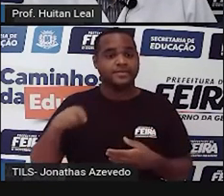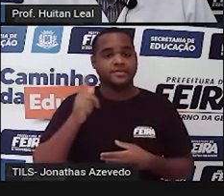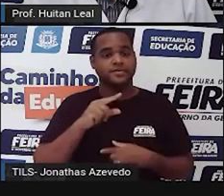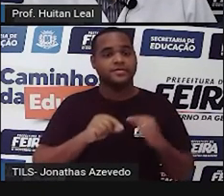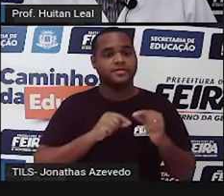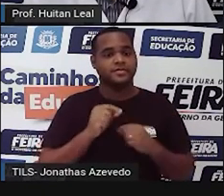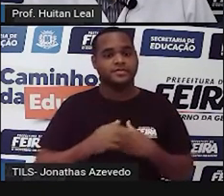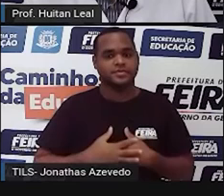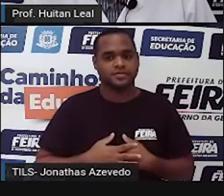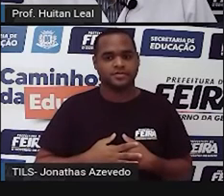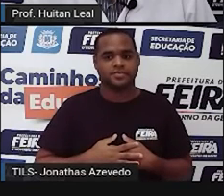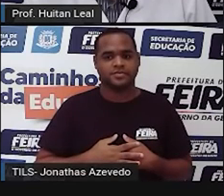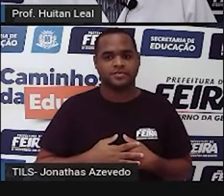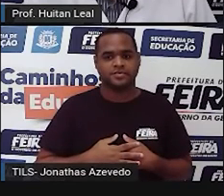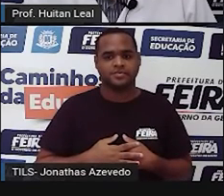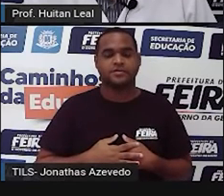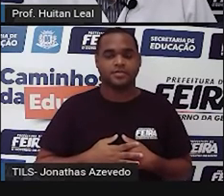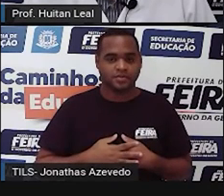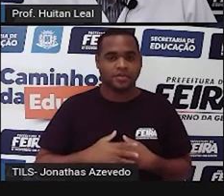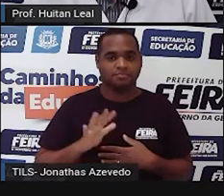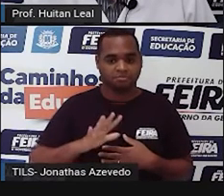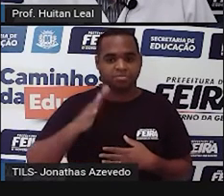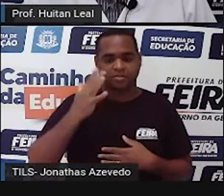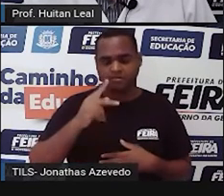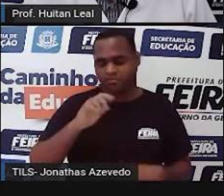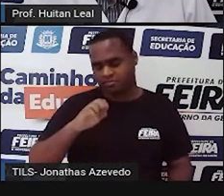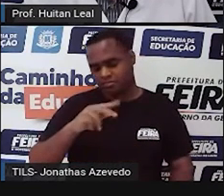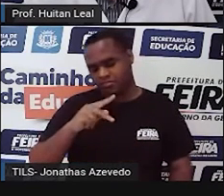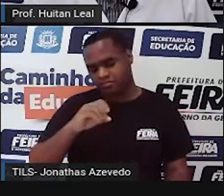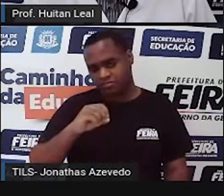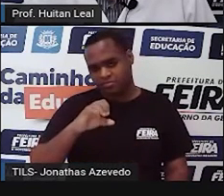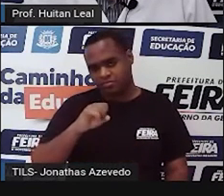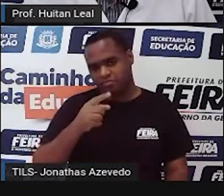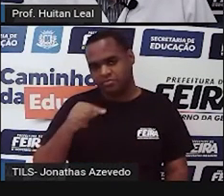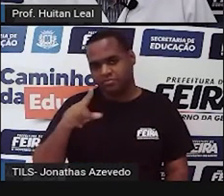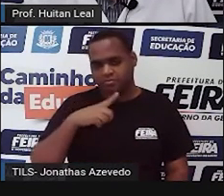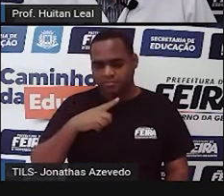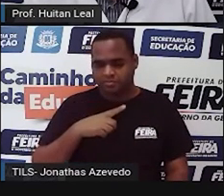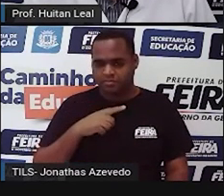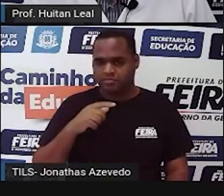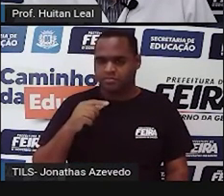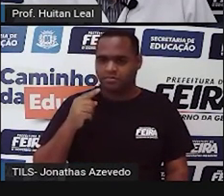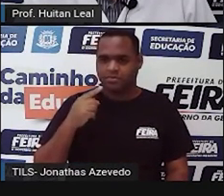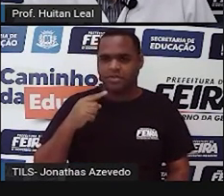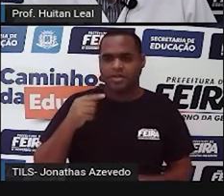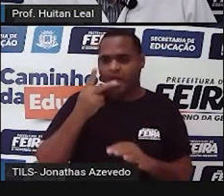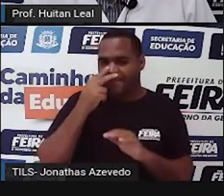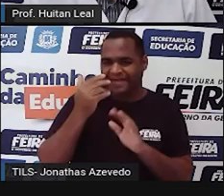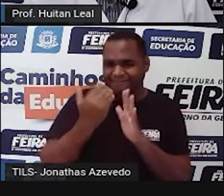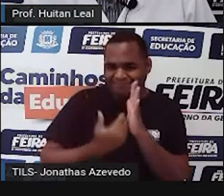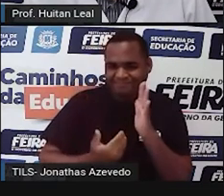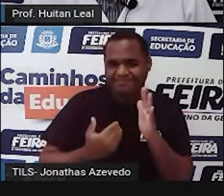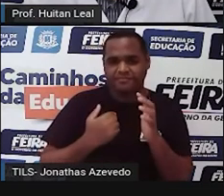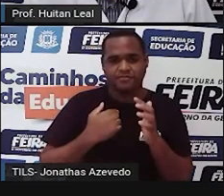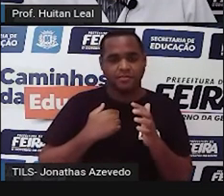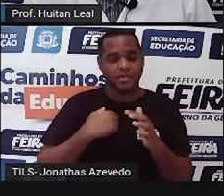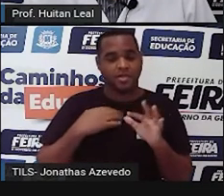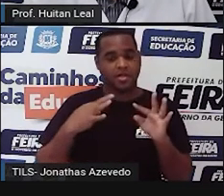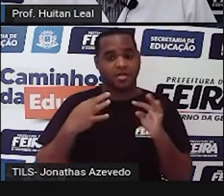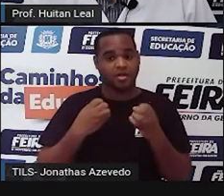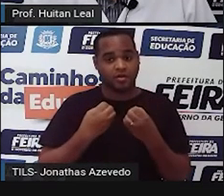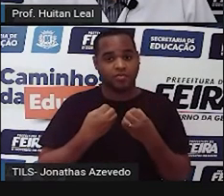ela torna-se preposição acidental, já que significa, com exceção, ou seja, menos. Menos eu, todos